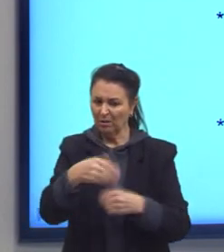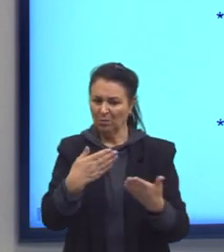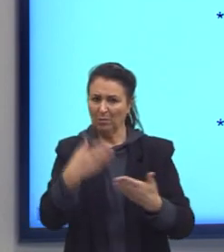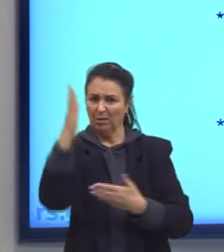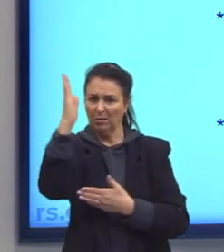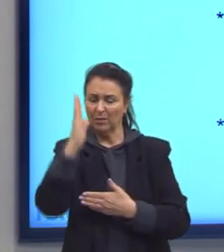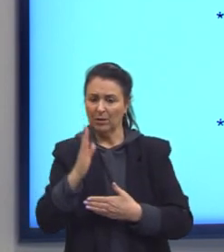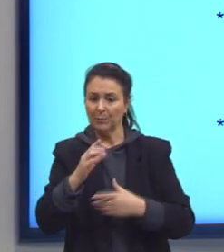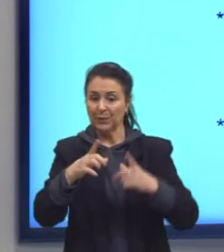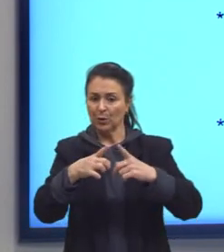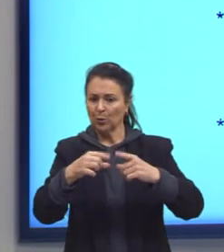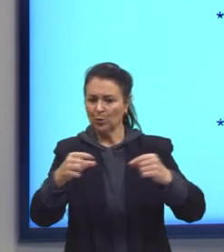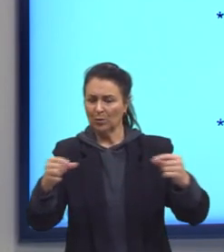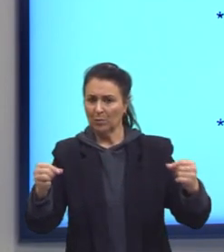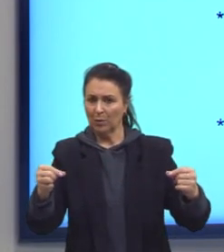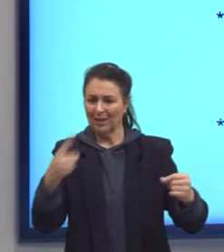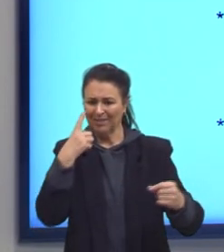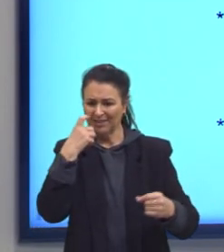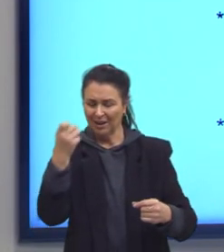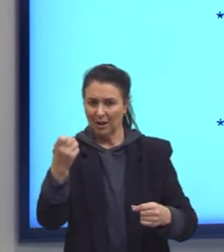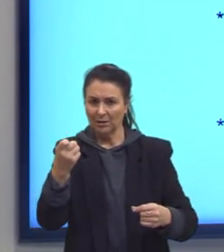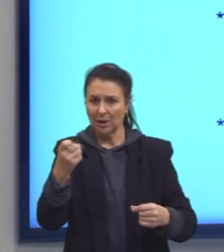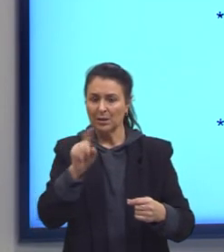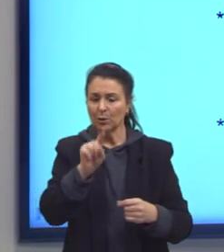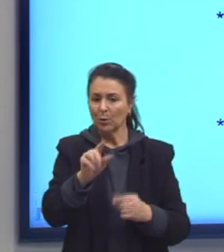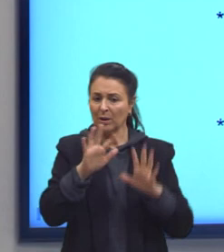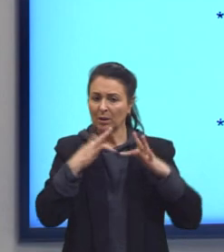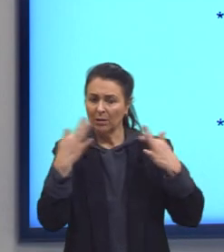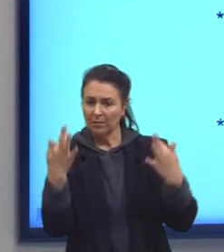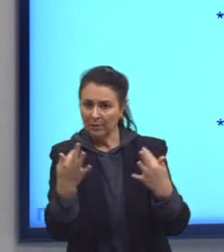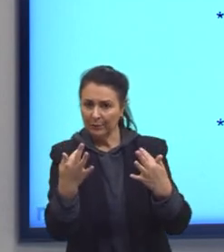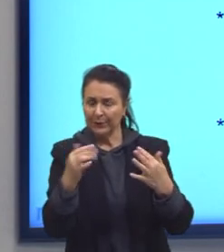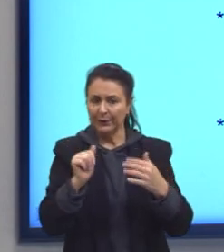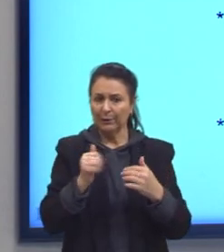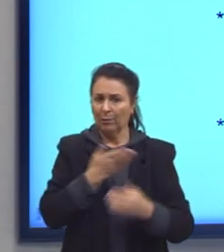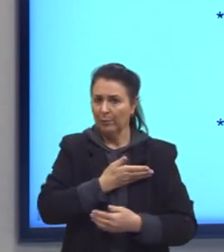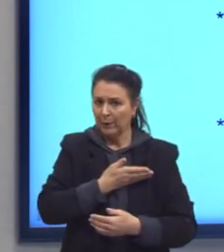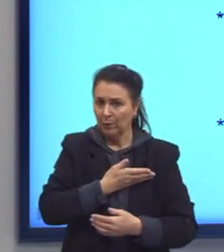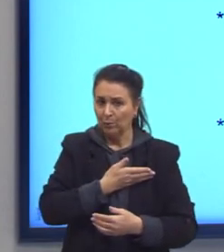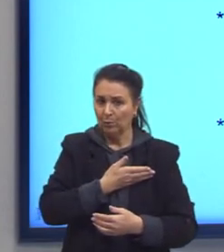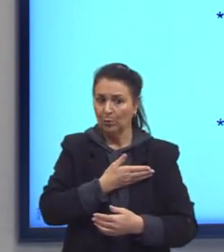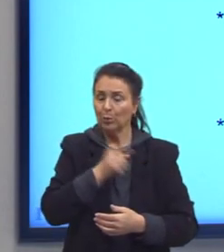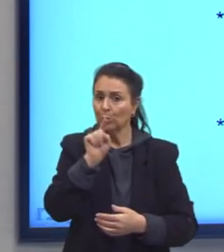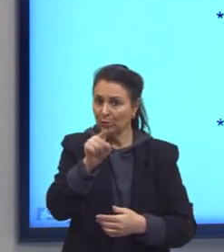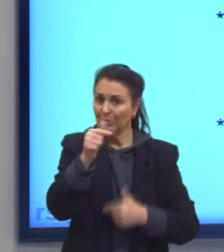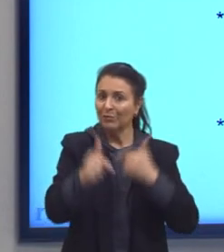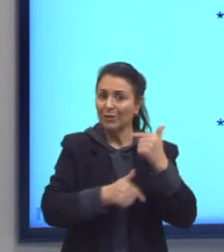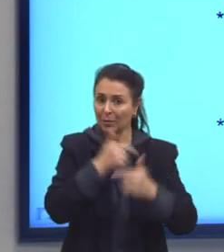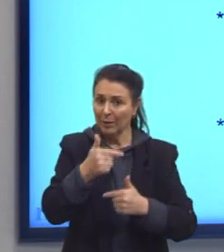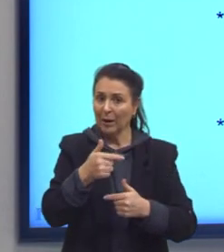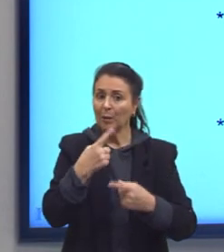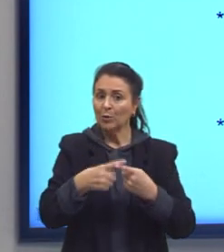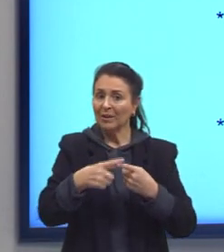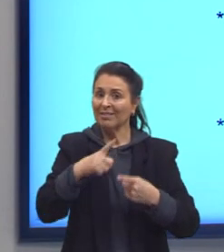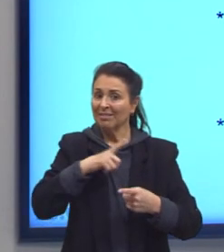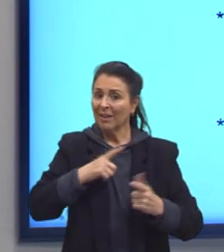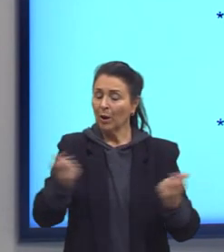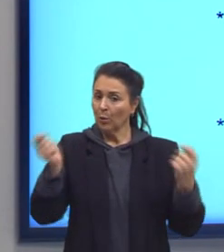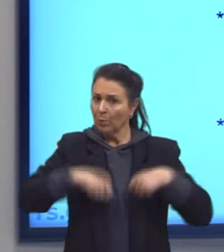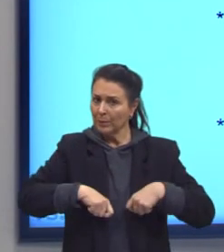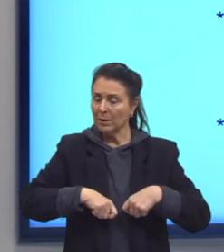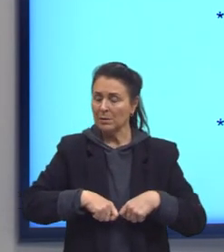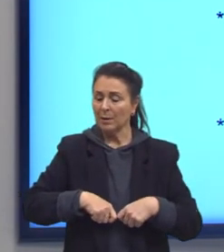interessa se você é parente, se você é amigo, você vai ocupar o cargo pela sua competência, pela sua capacidade. E no Brasil,